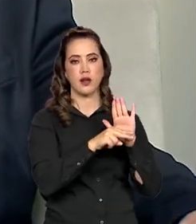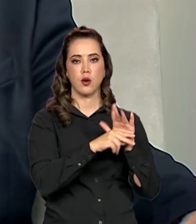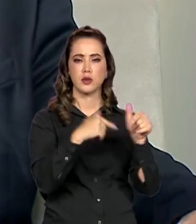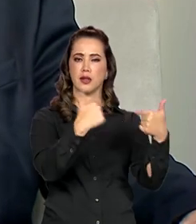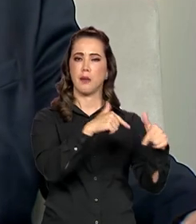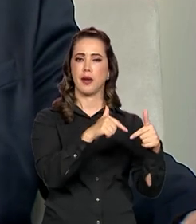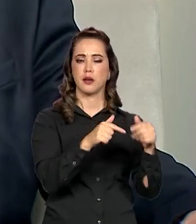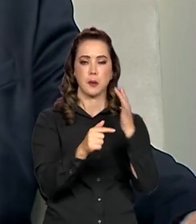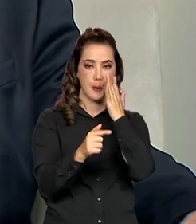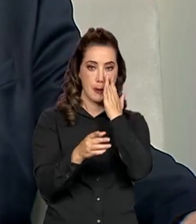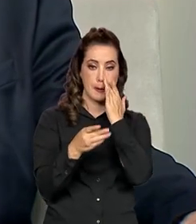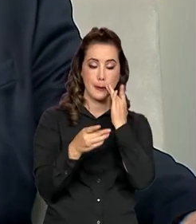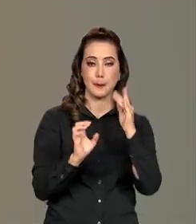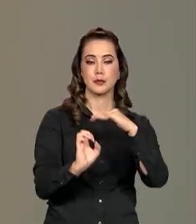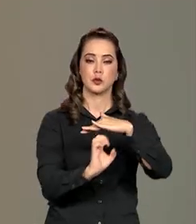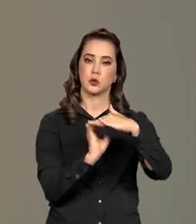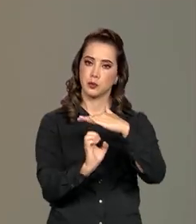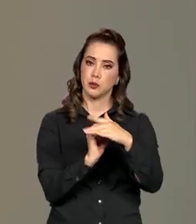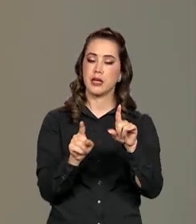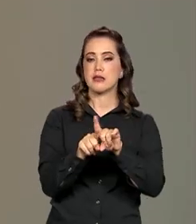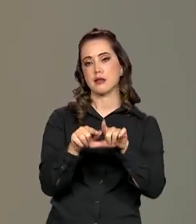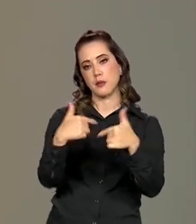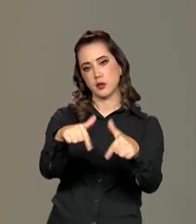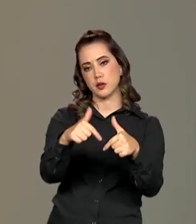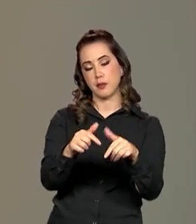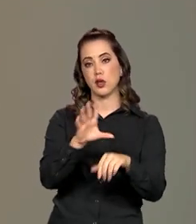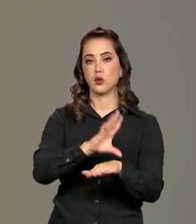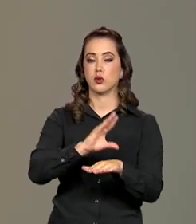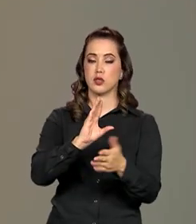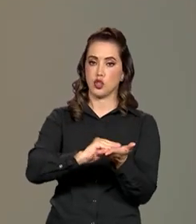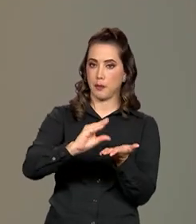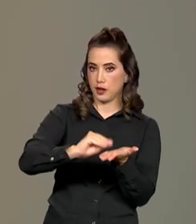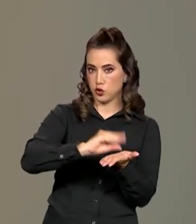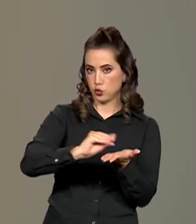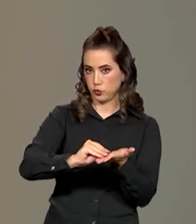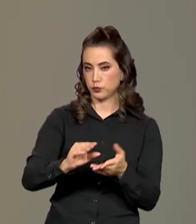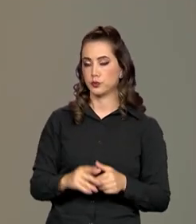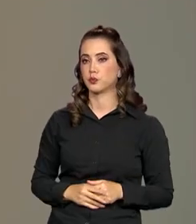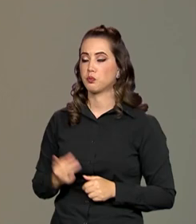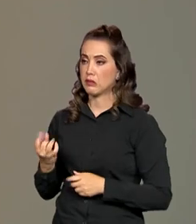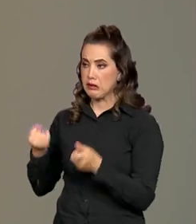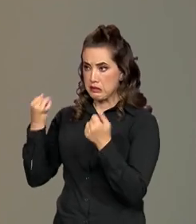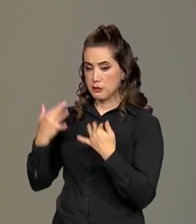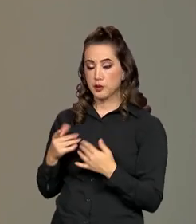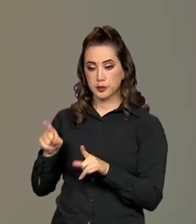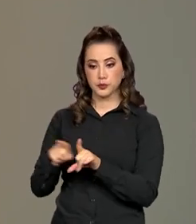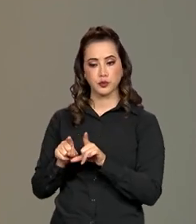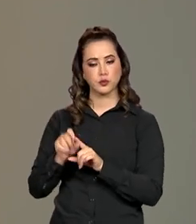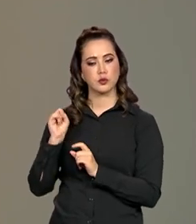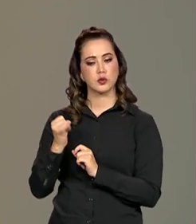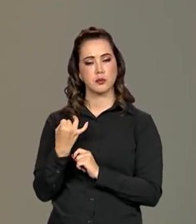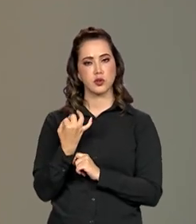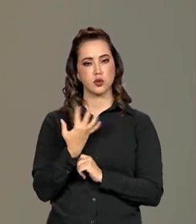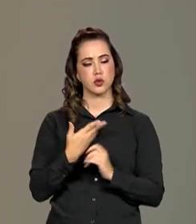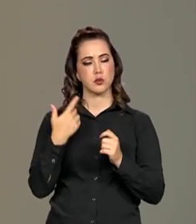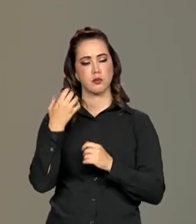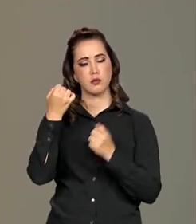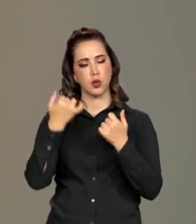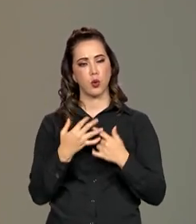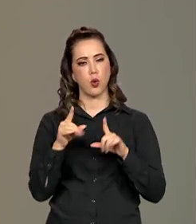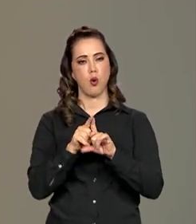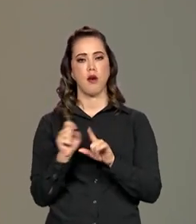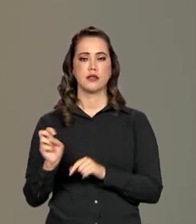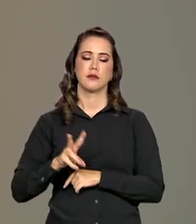funções de trabalhadores de aplicativos. Agora, eu queria também falar com o senhor, a gente falou aqui dessa questão da valorização,